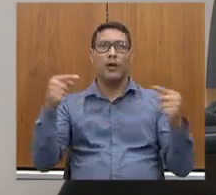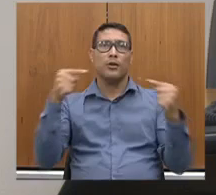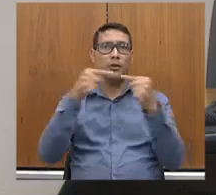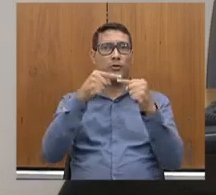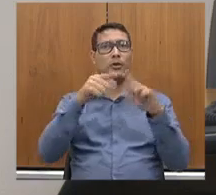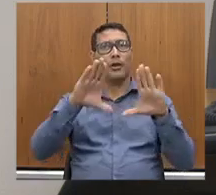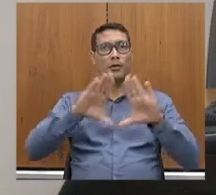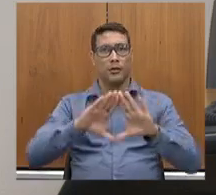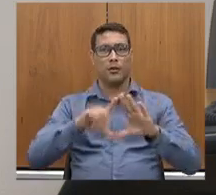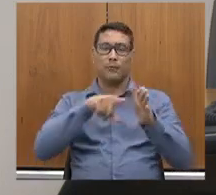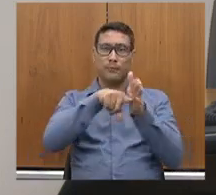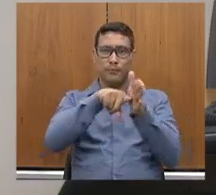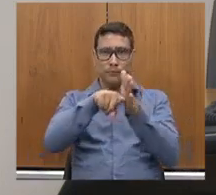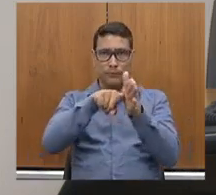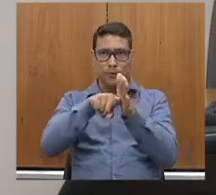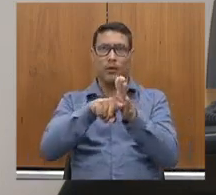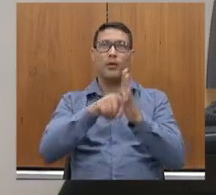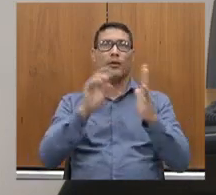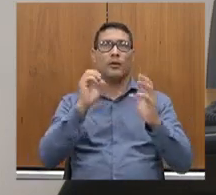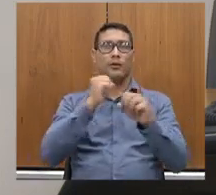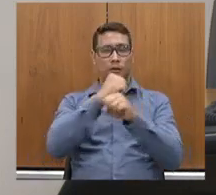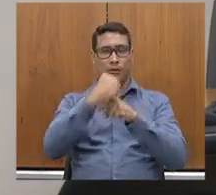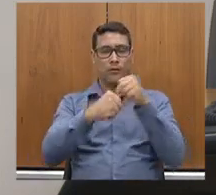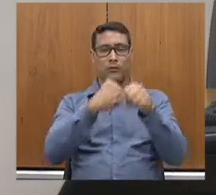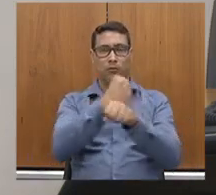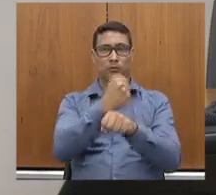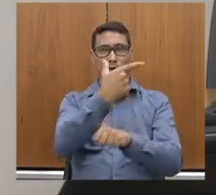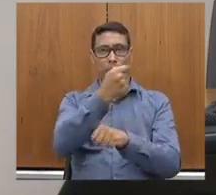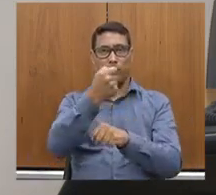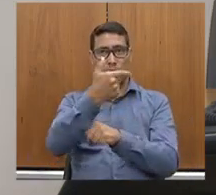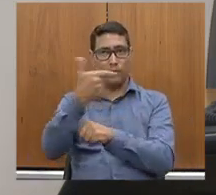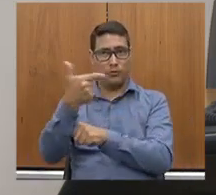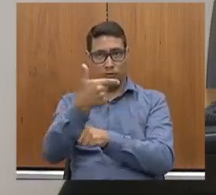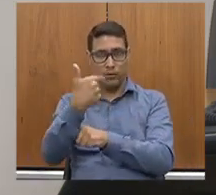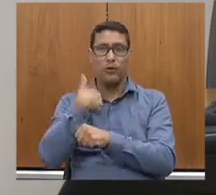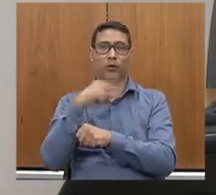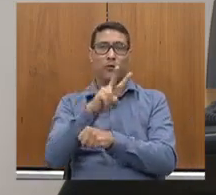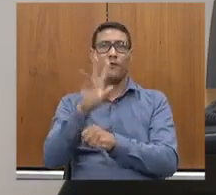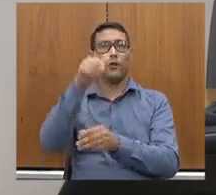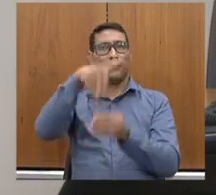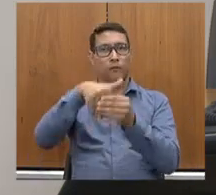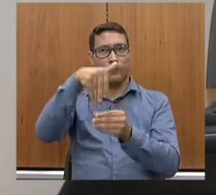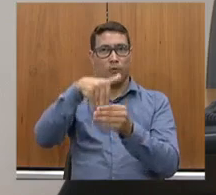exercício 2022 e a discutir e votar proposições da comissão.